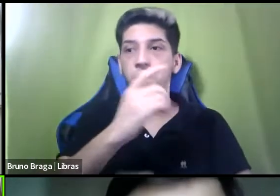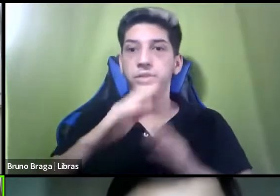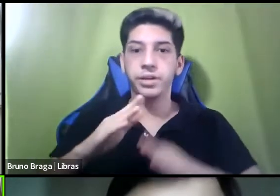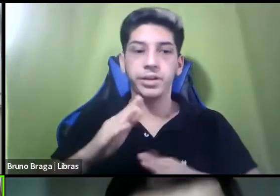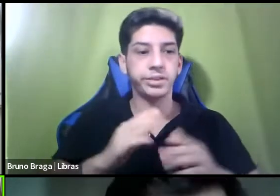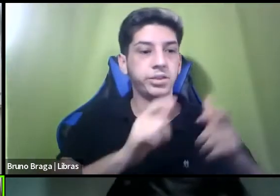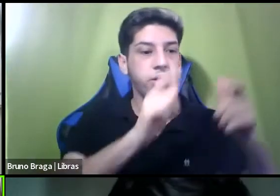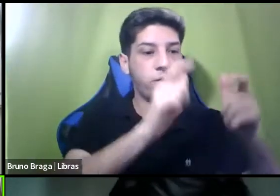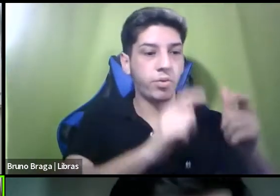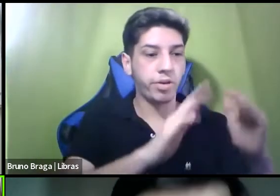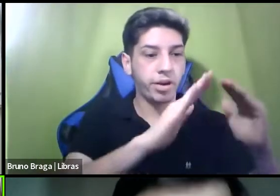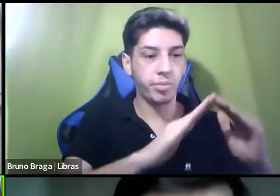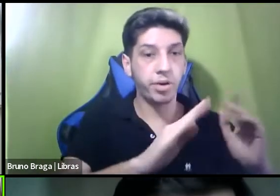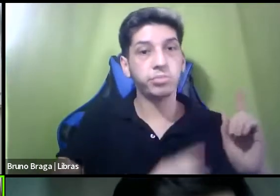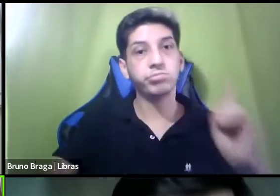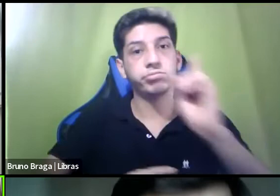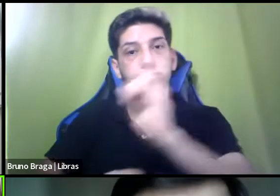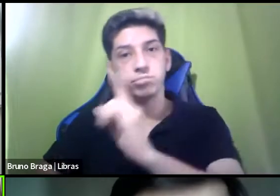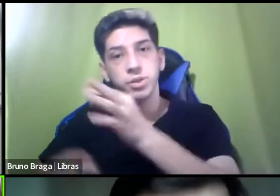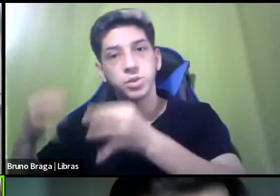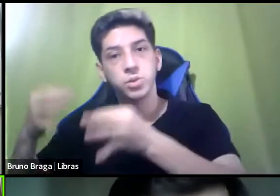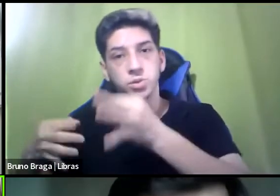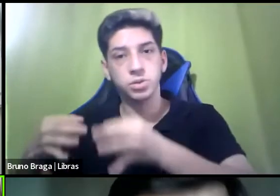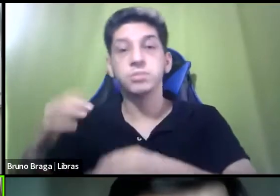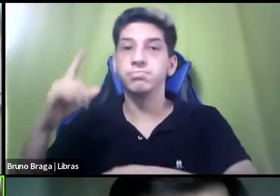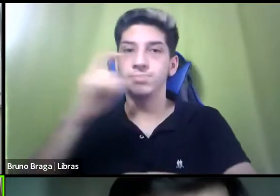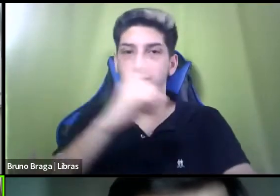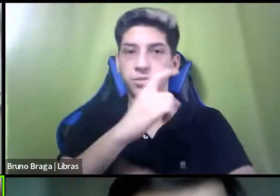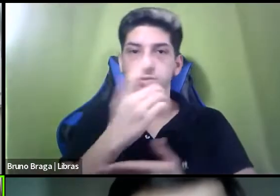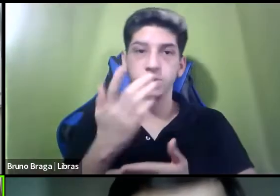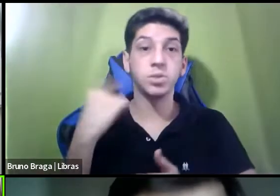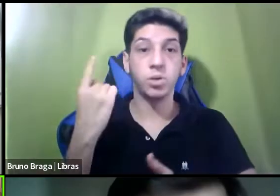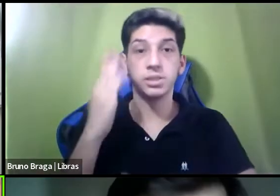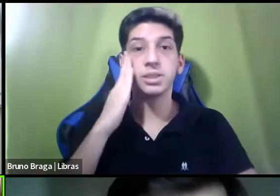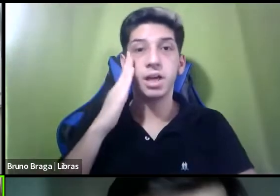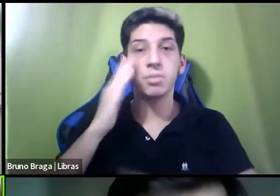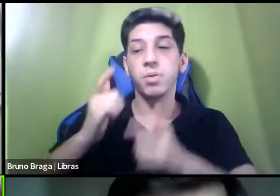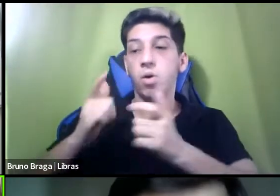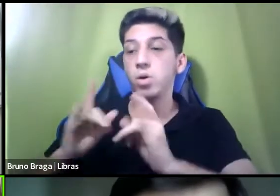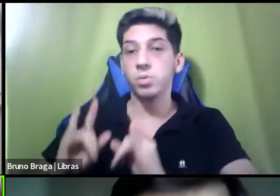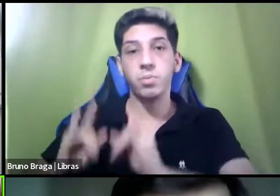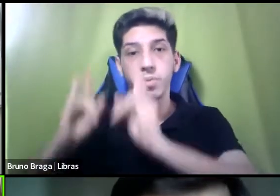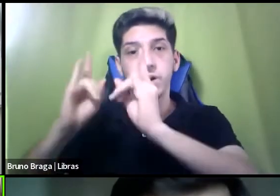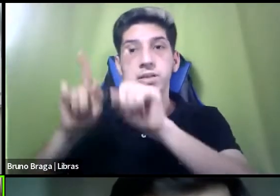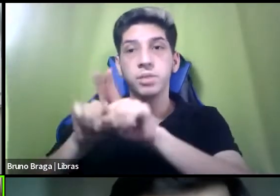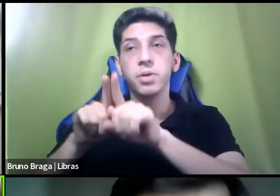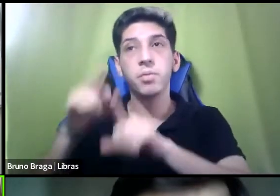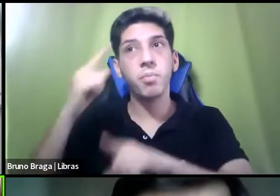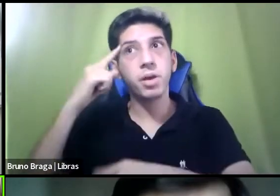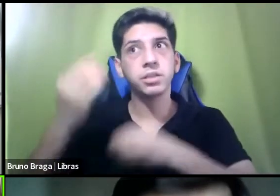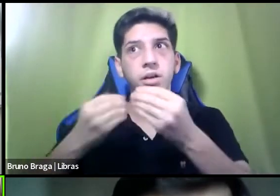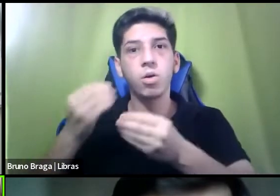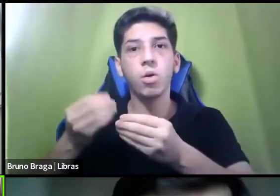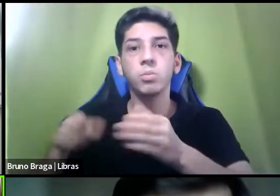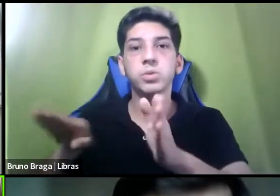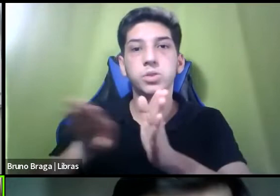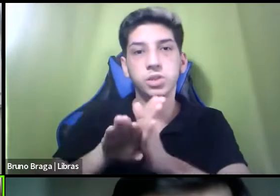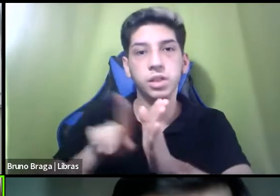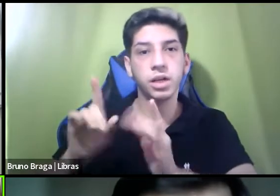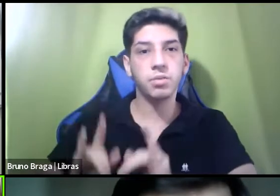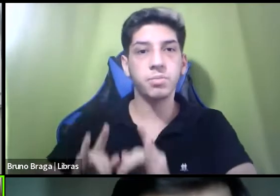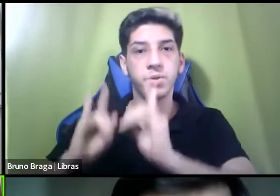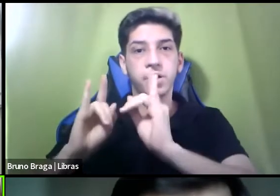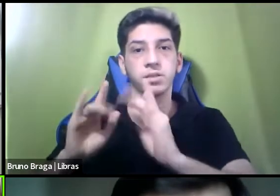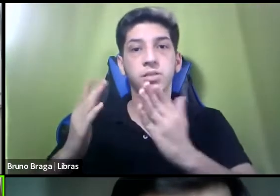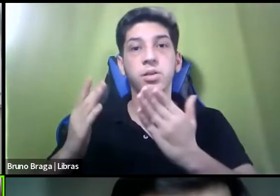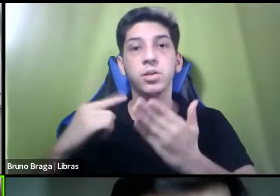nós sabemos aonde fica o prédio, imaginar como chegar até esse prédio, então nós